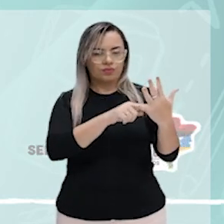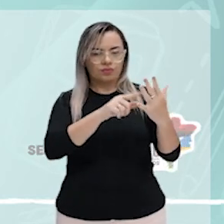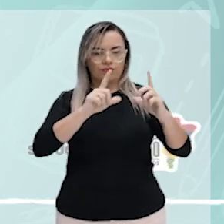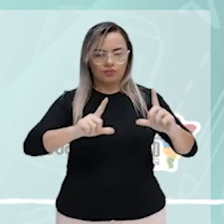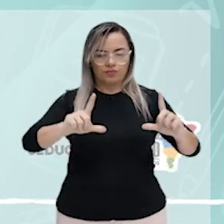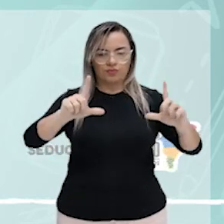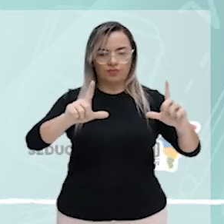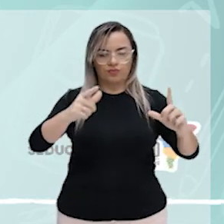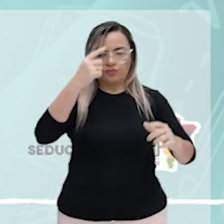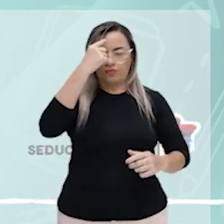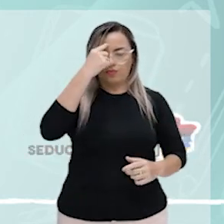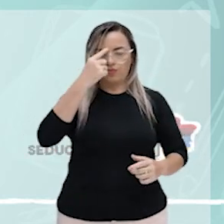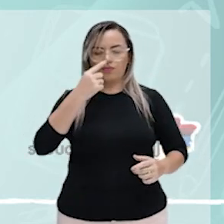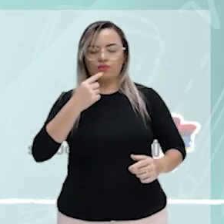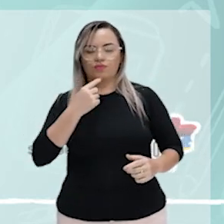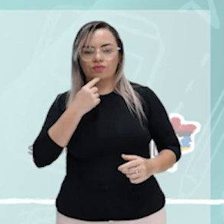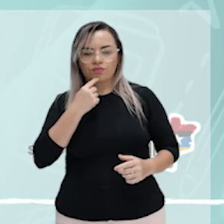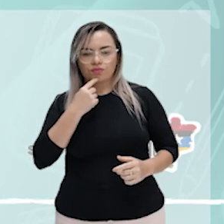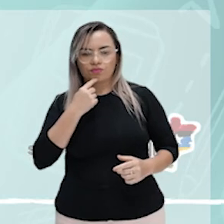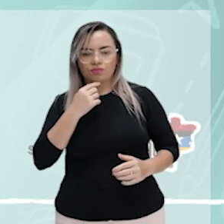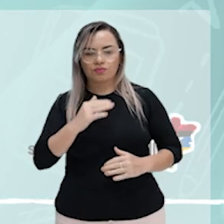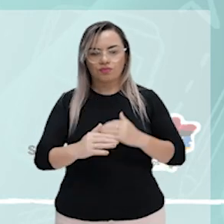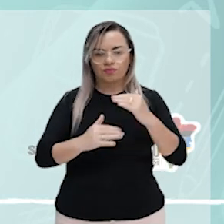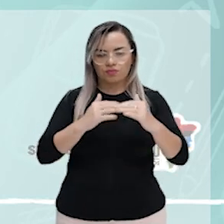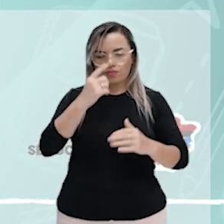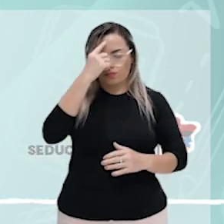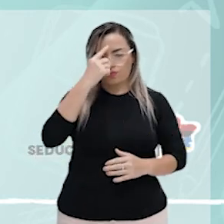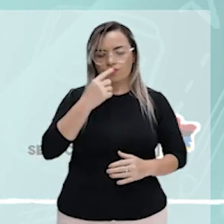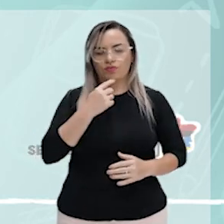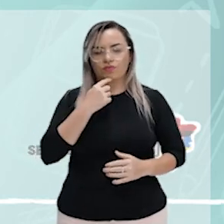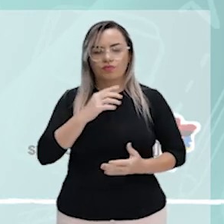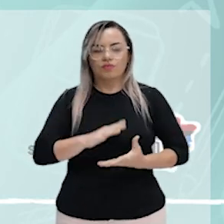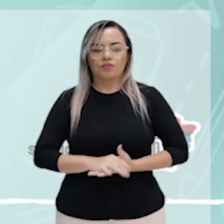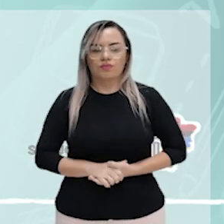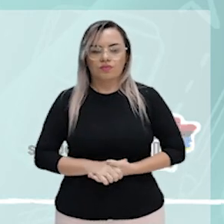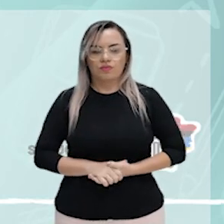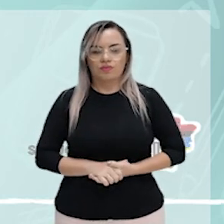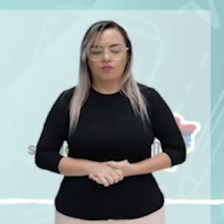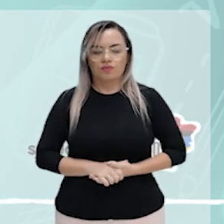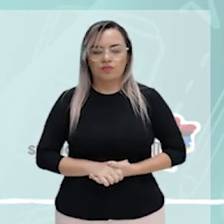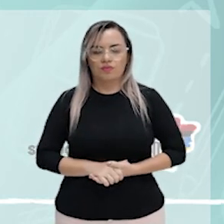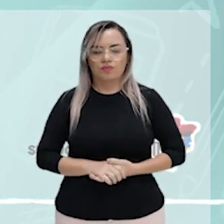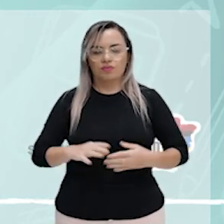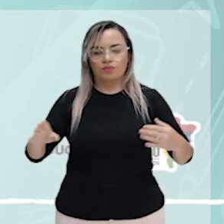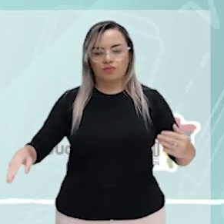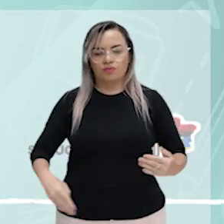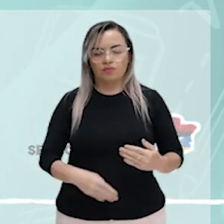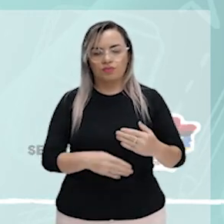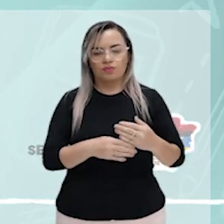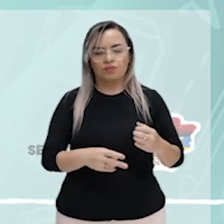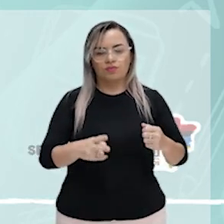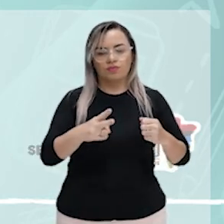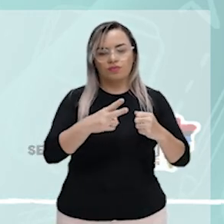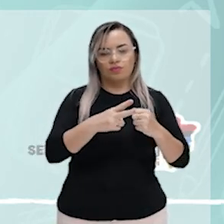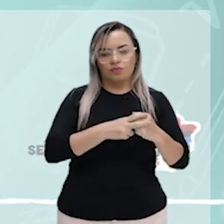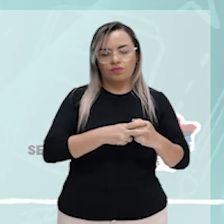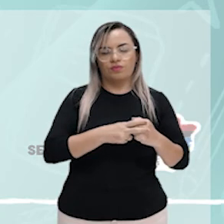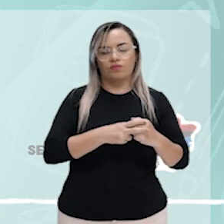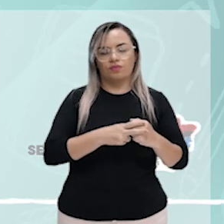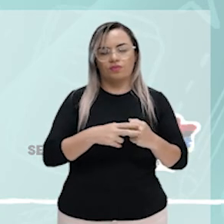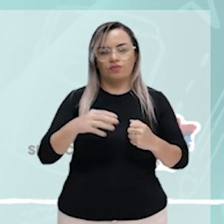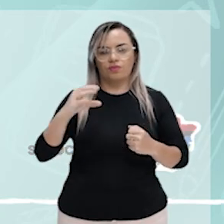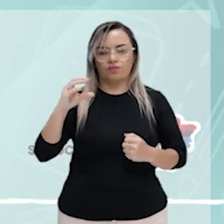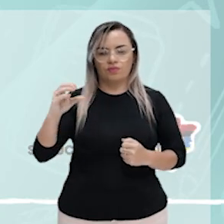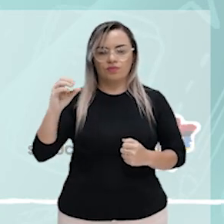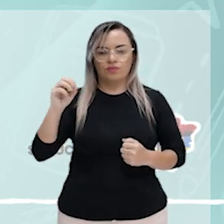formam imagem. Está certo? Agora, o complemento aqui do verbo consistir, eu já estou dando a resposta,